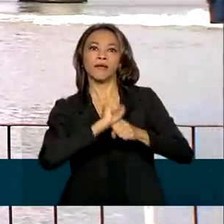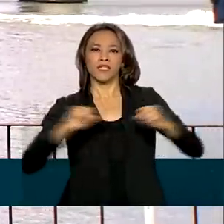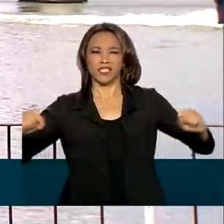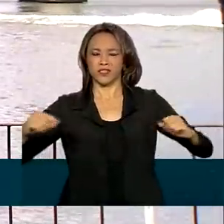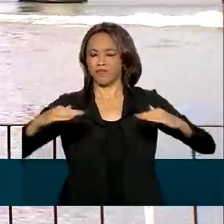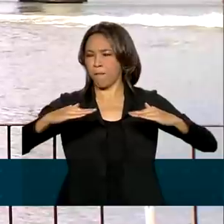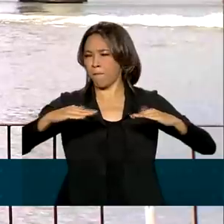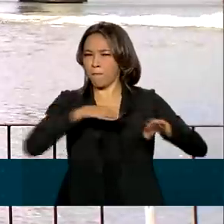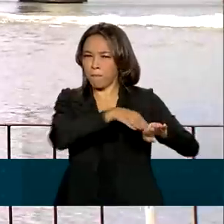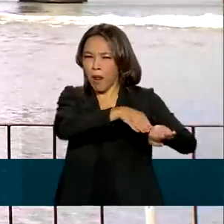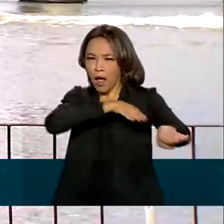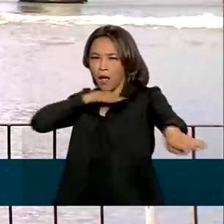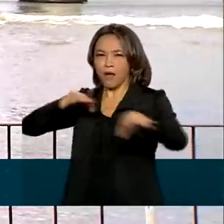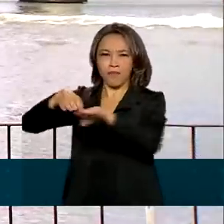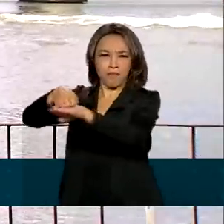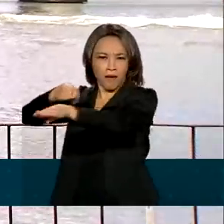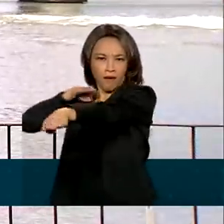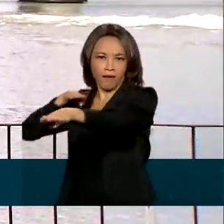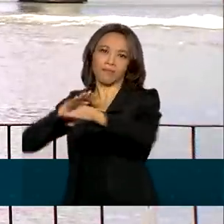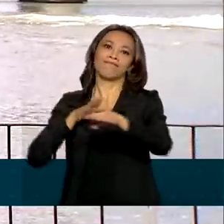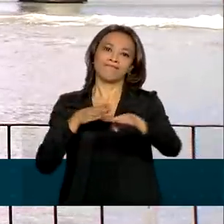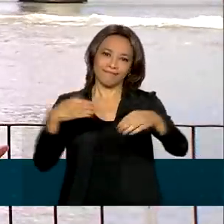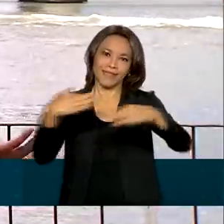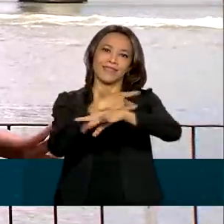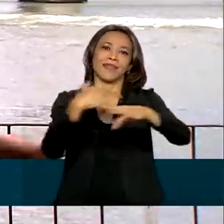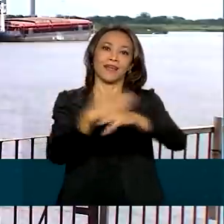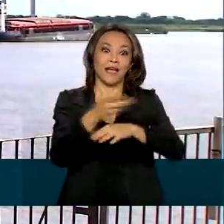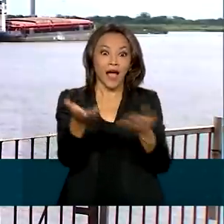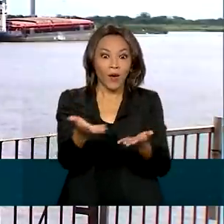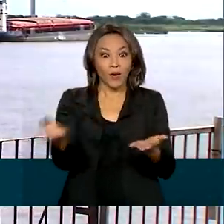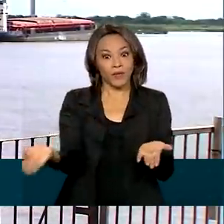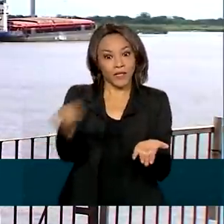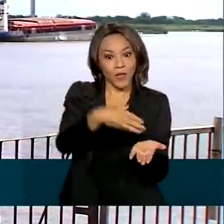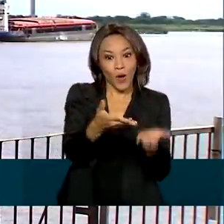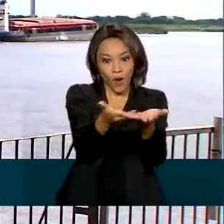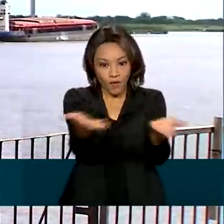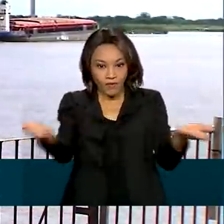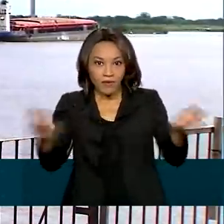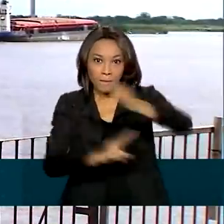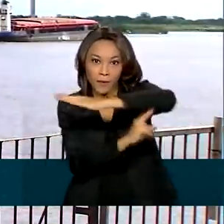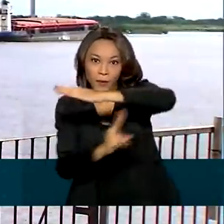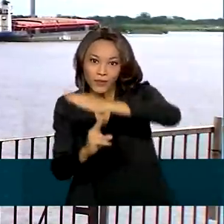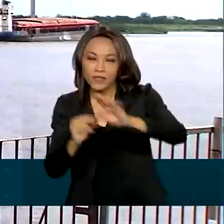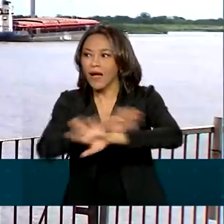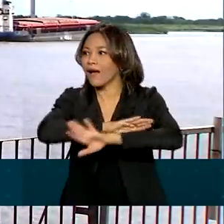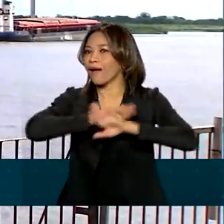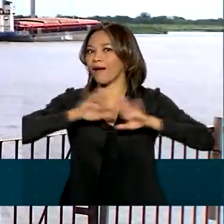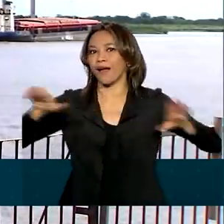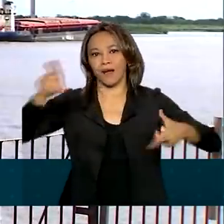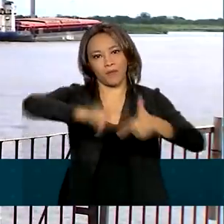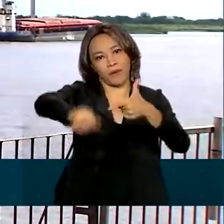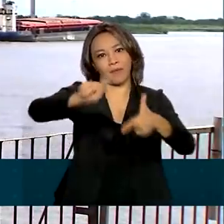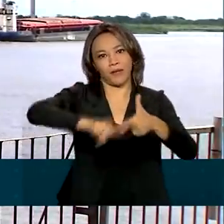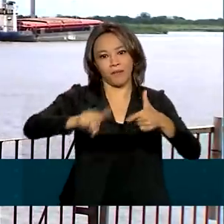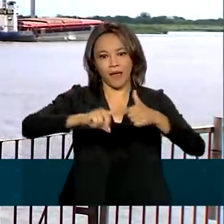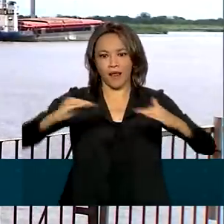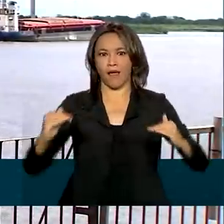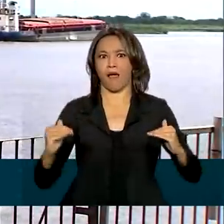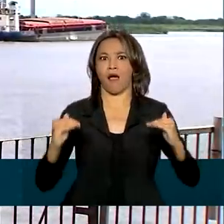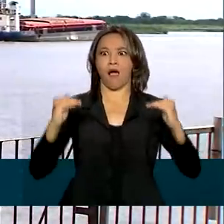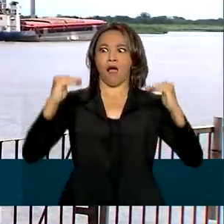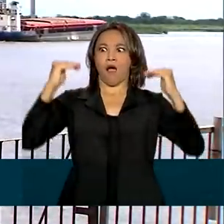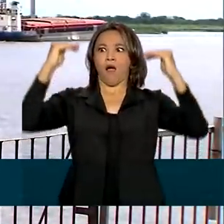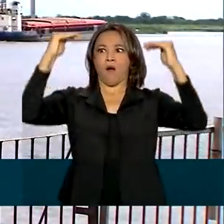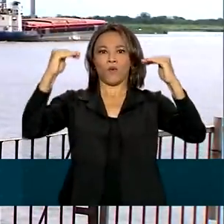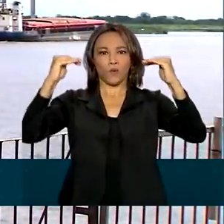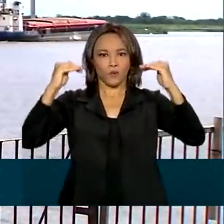congestionamento na cidade. Mas com a nova ponte do Guaíba, esse problema acaba. Ela é bem alta, com uma altura livre de